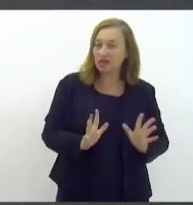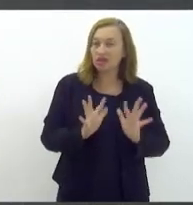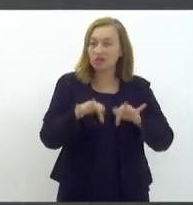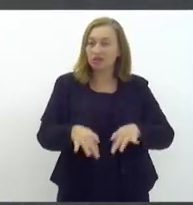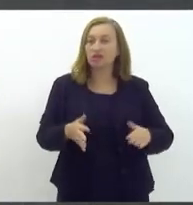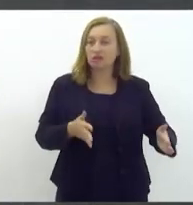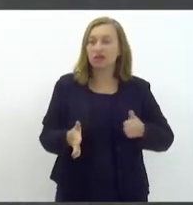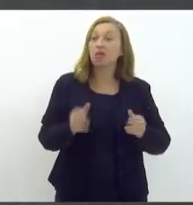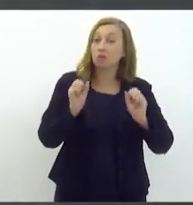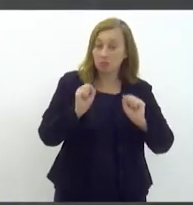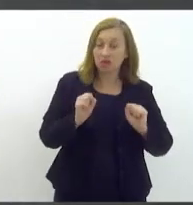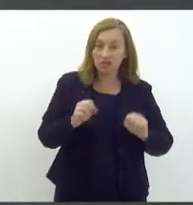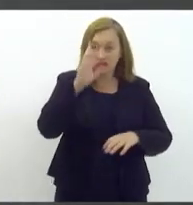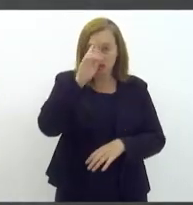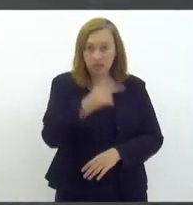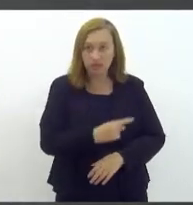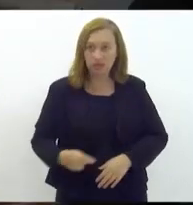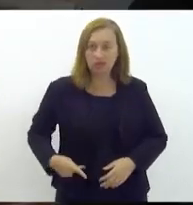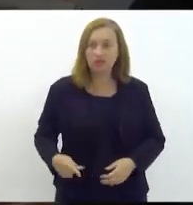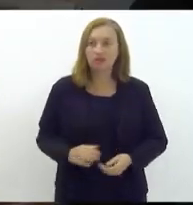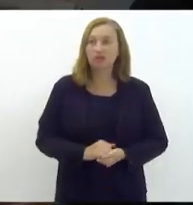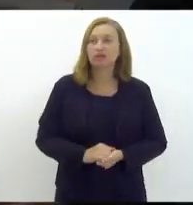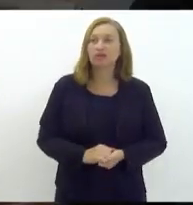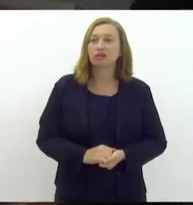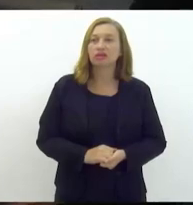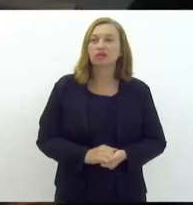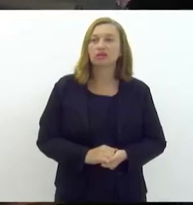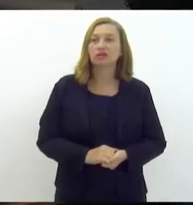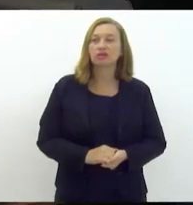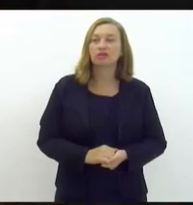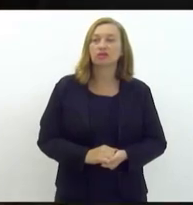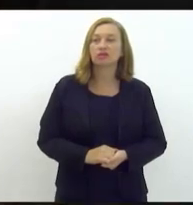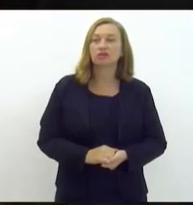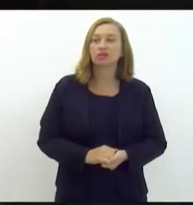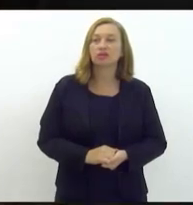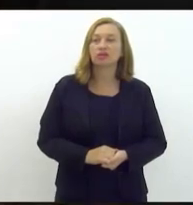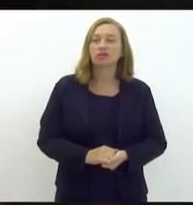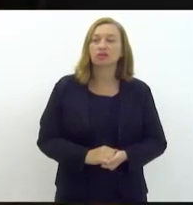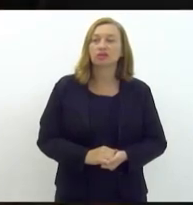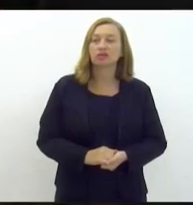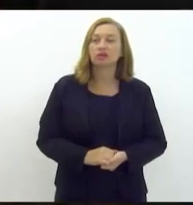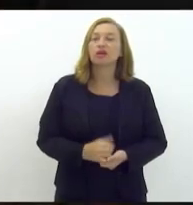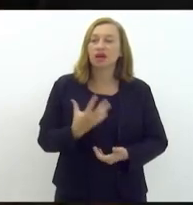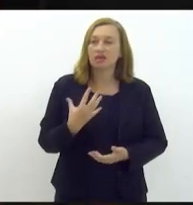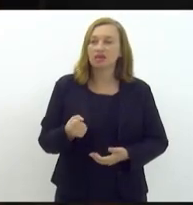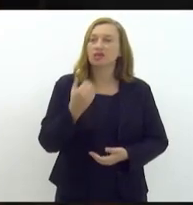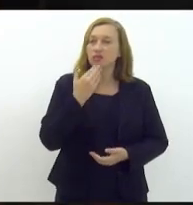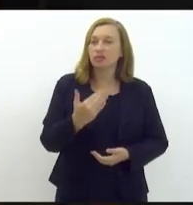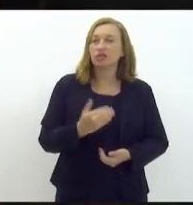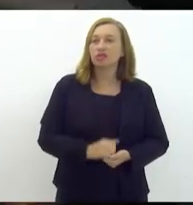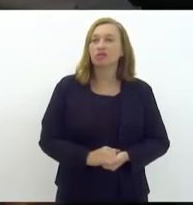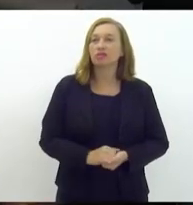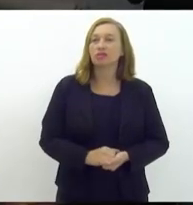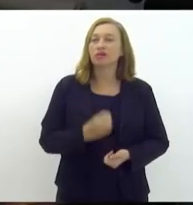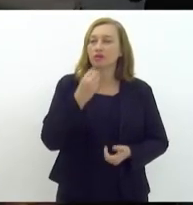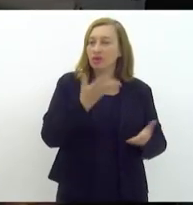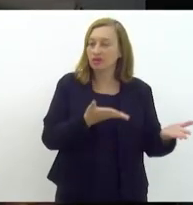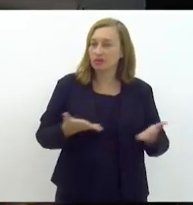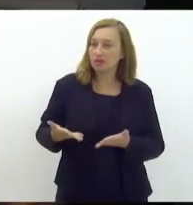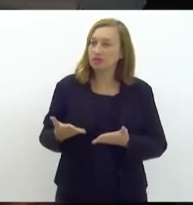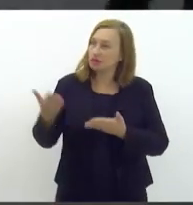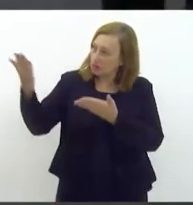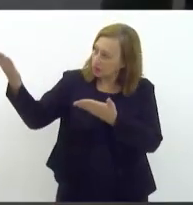final do plenário. Pode ser, presidente? Eu vou treinar e na perfeição. O presidente defere o pedido de Vossa Excelência. Então, bem-vindos quando